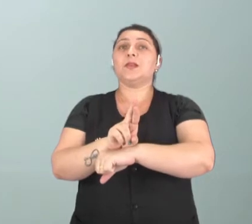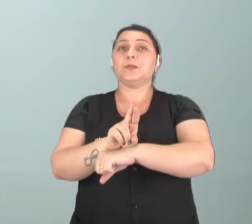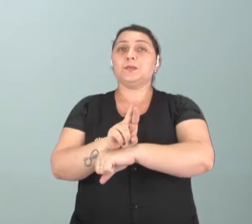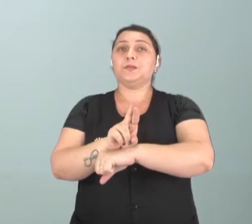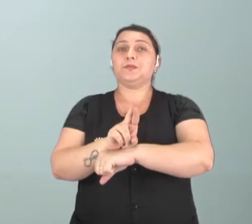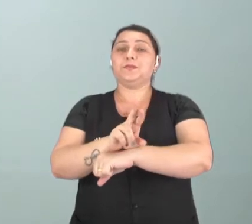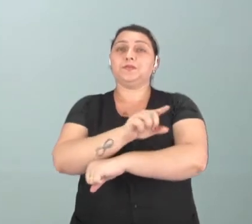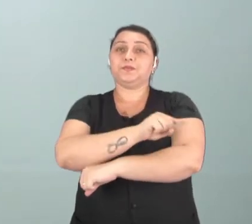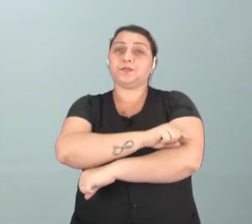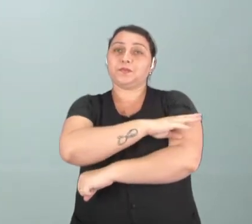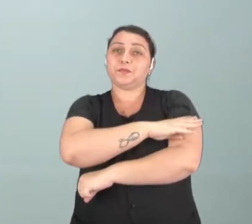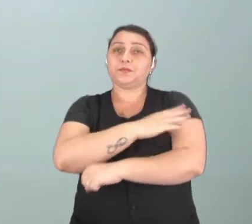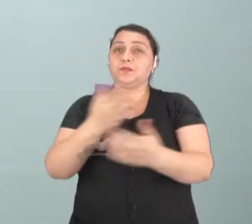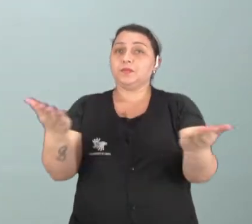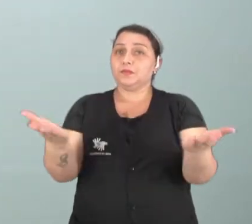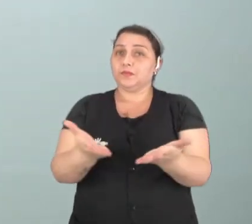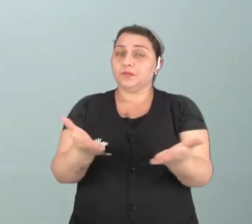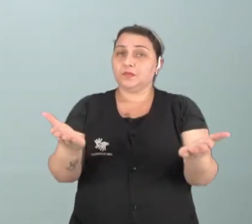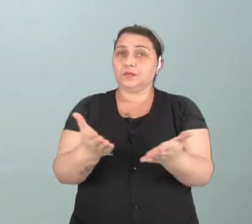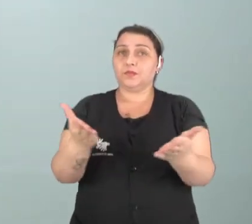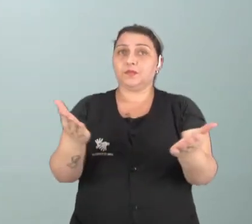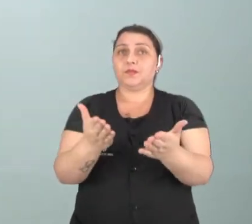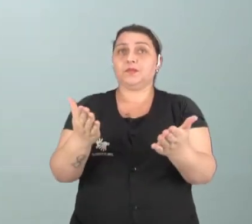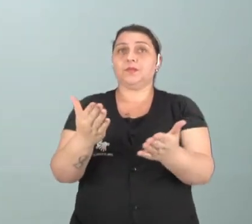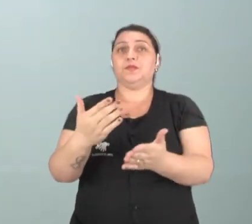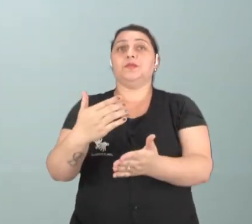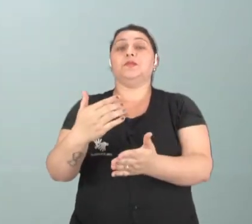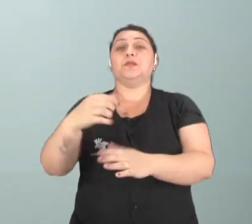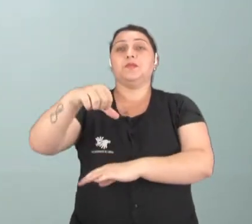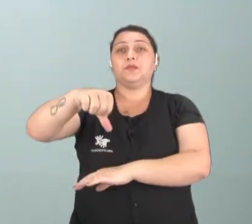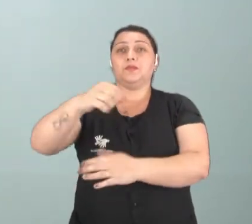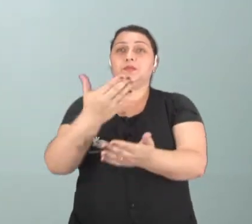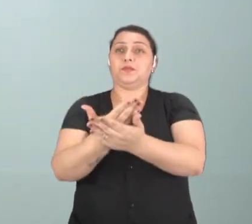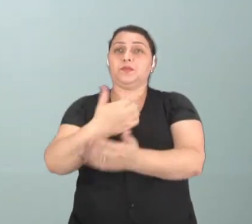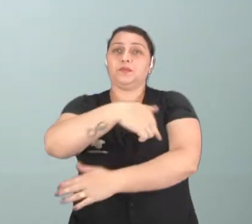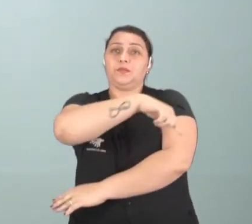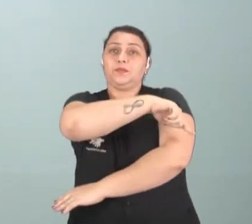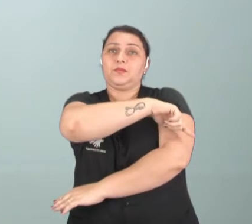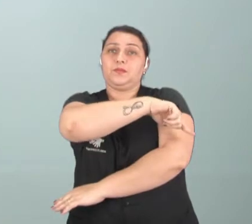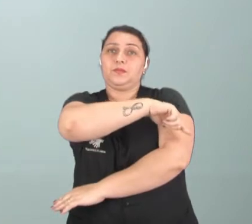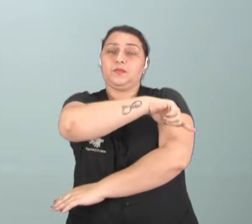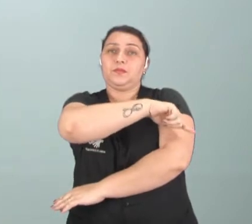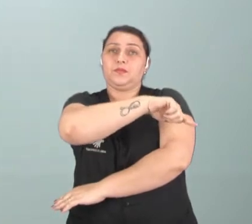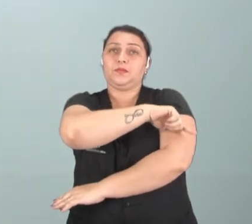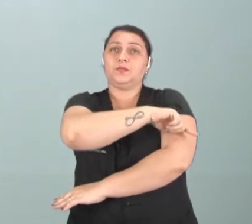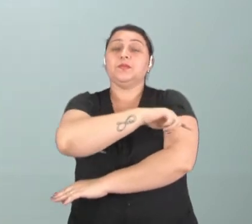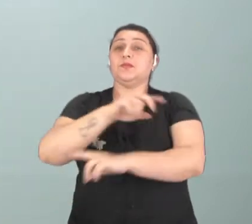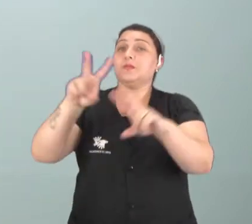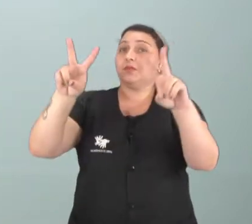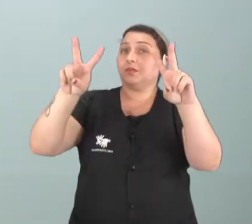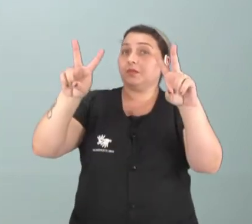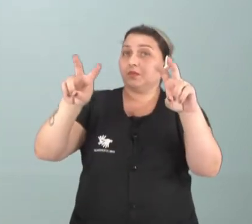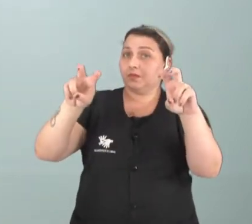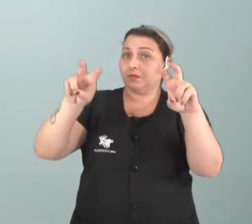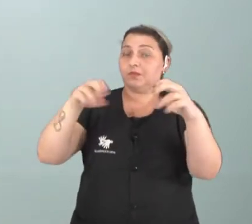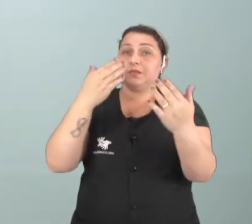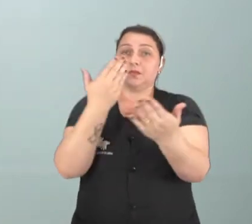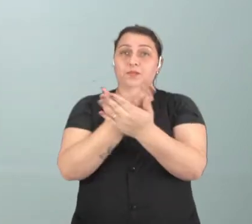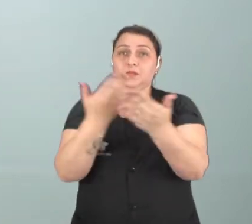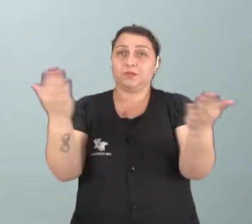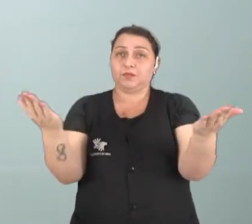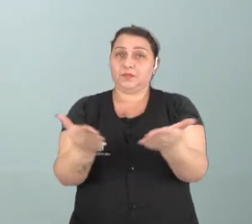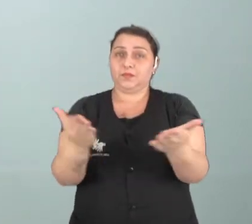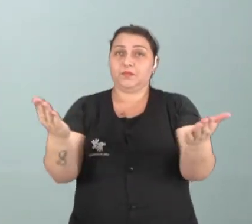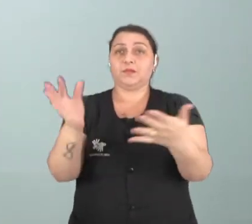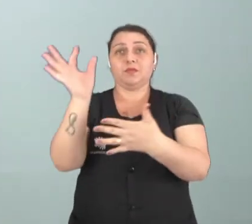2 e hoje nós vamos estar na nona aula do sétimo ano e a temática da aula de hoje